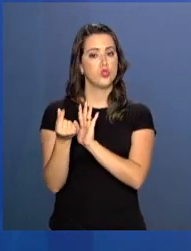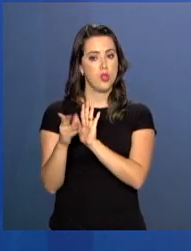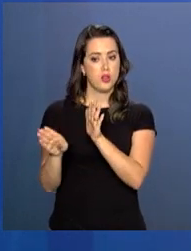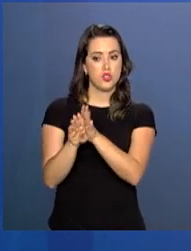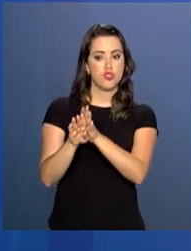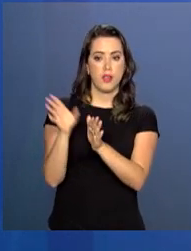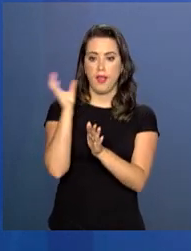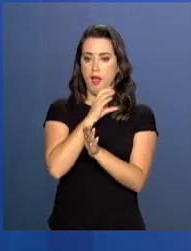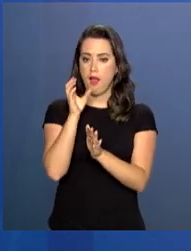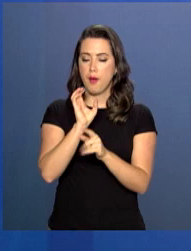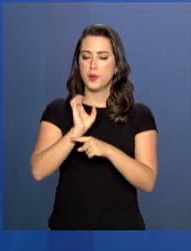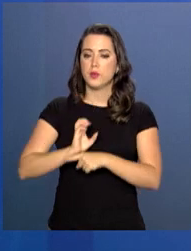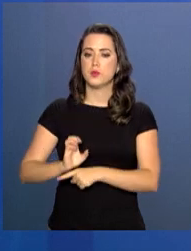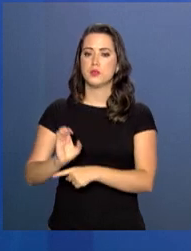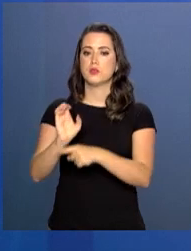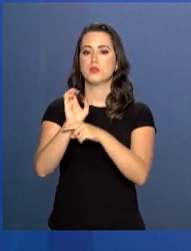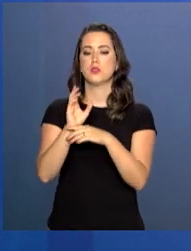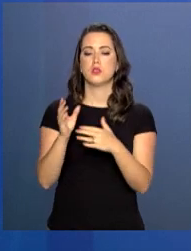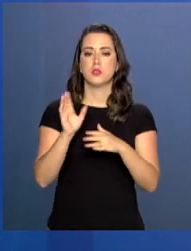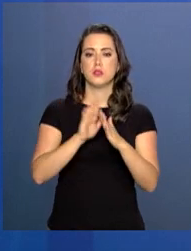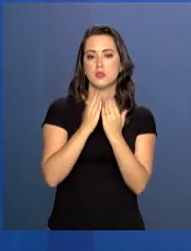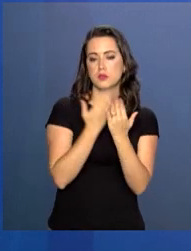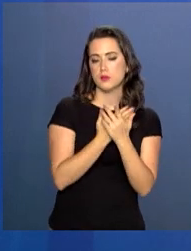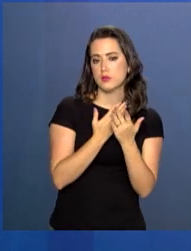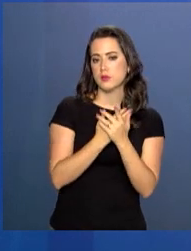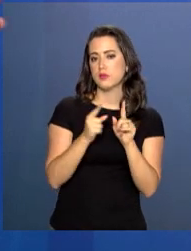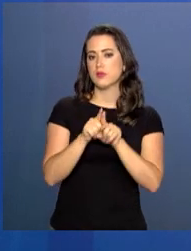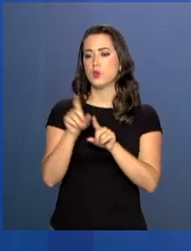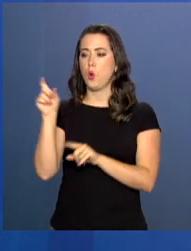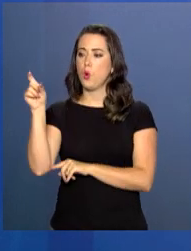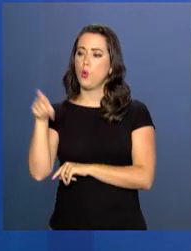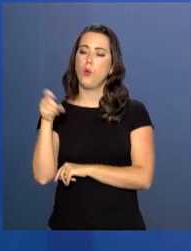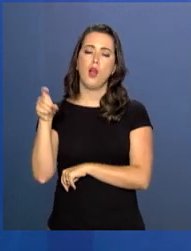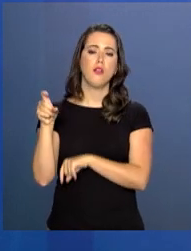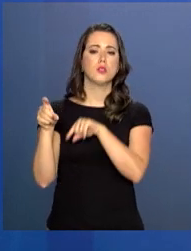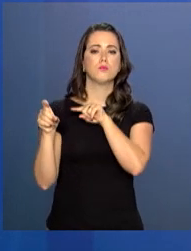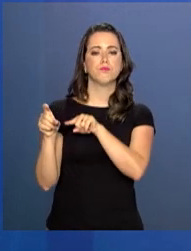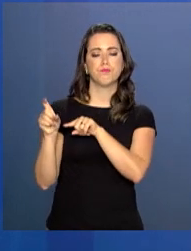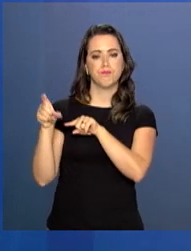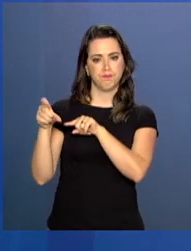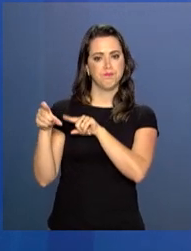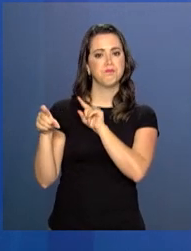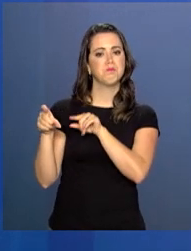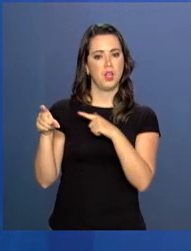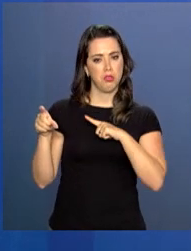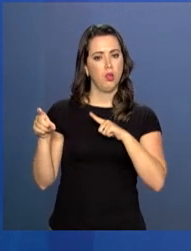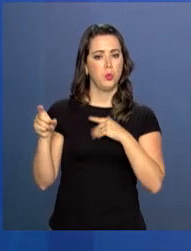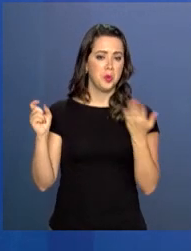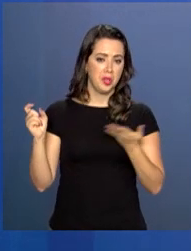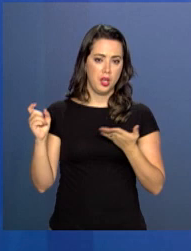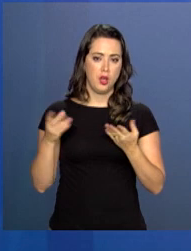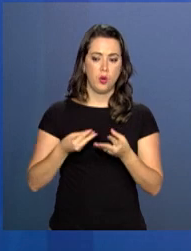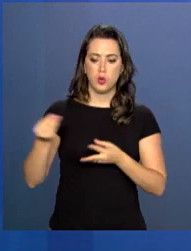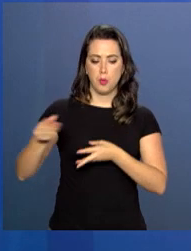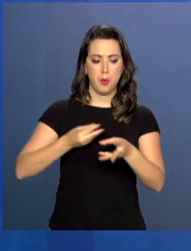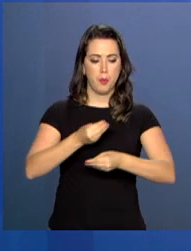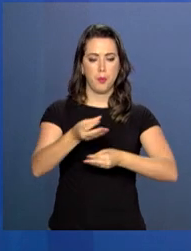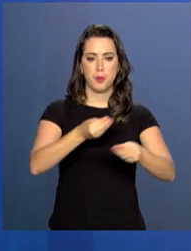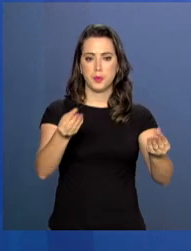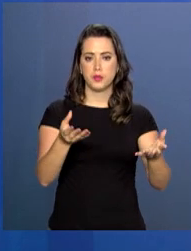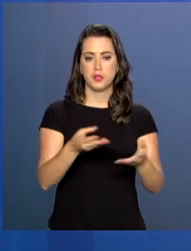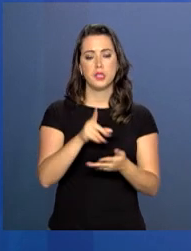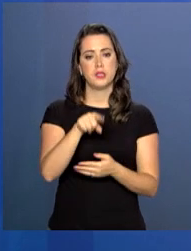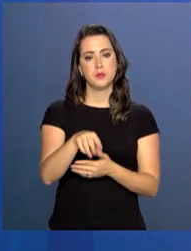aos estados, às escolas, com o cartão. E acaba de ser distribuído. A Secretaria da